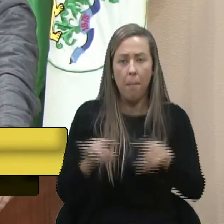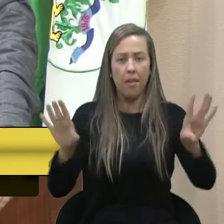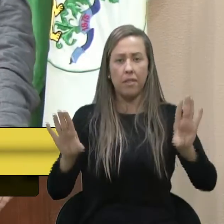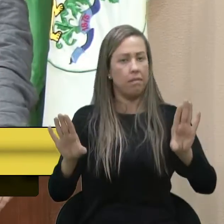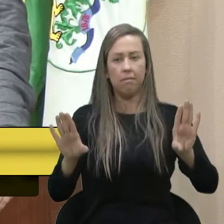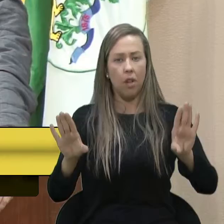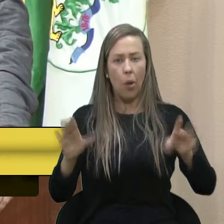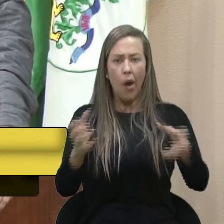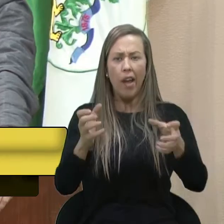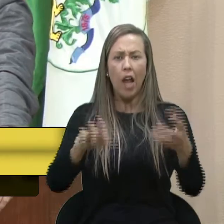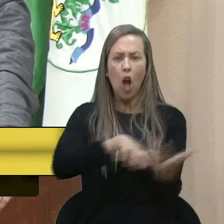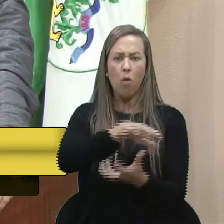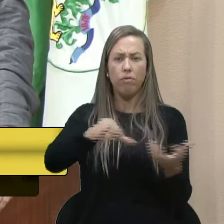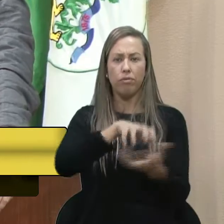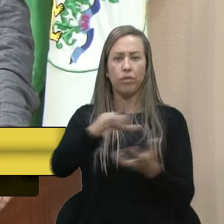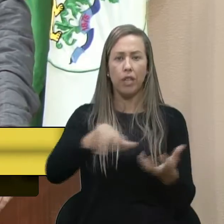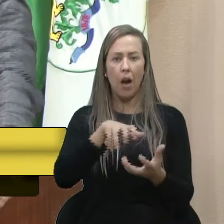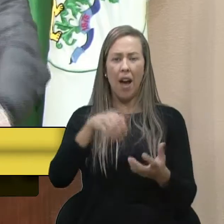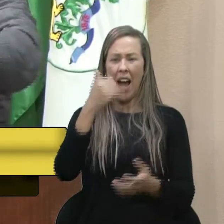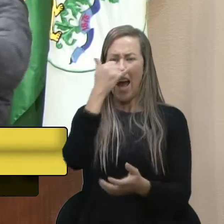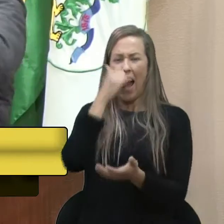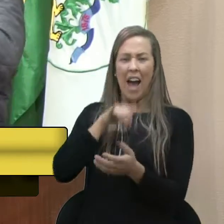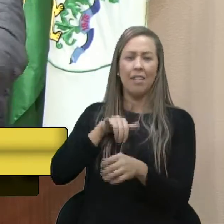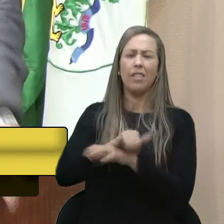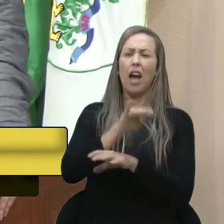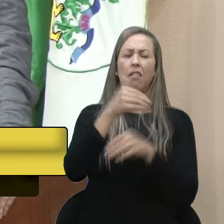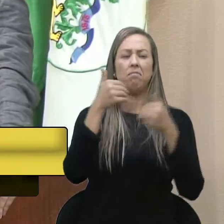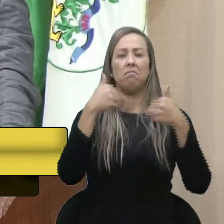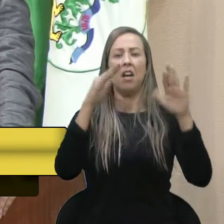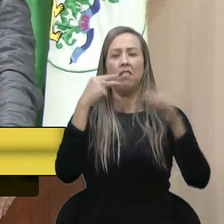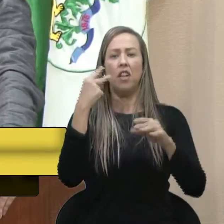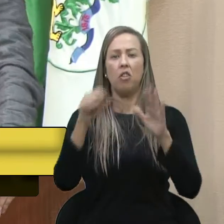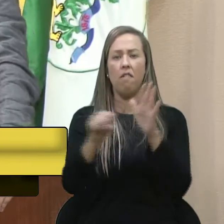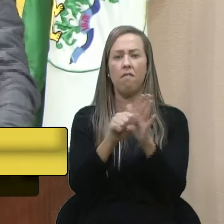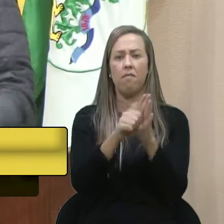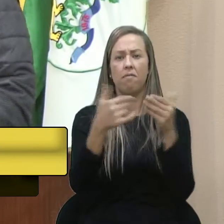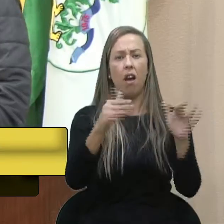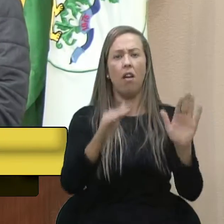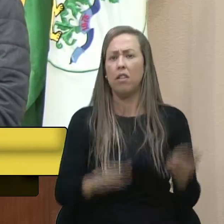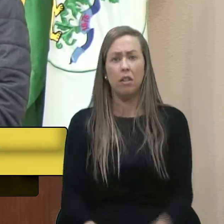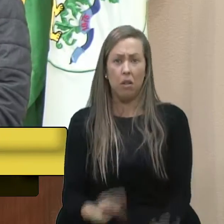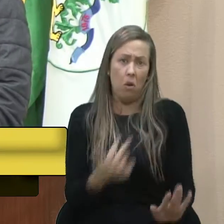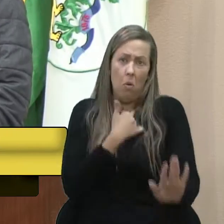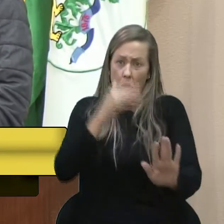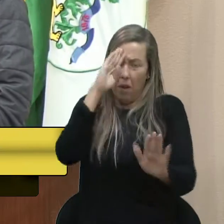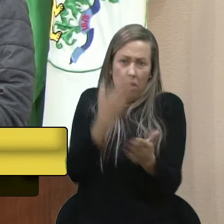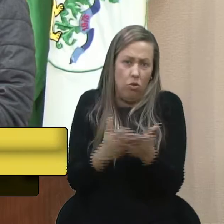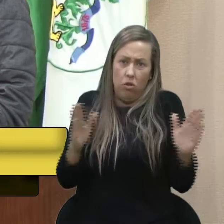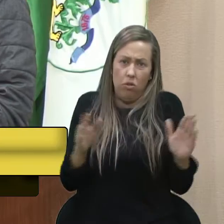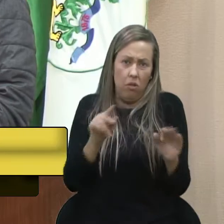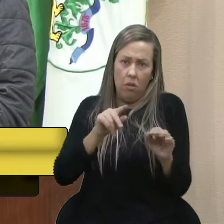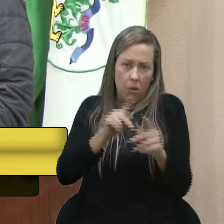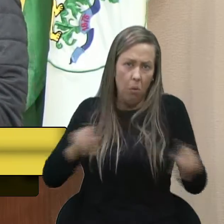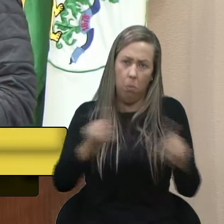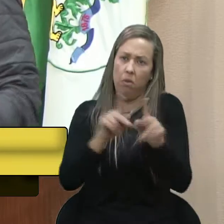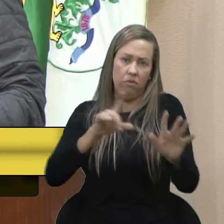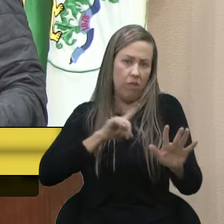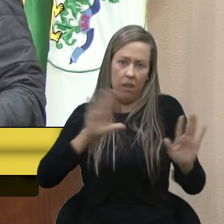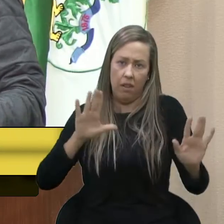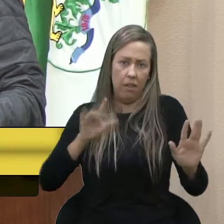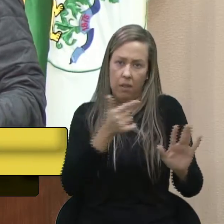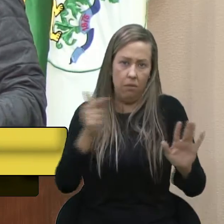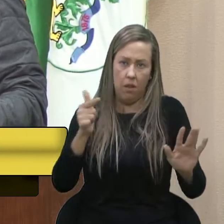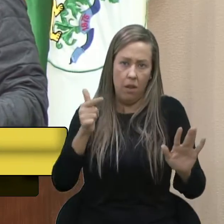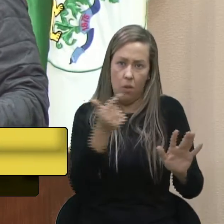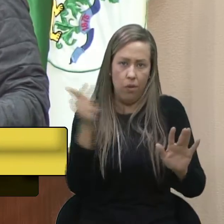eles querem o tendel. Azar dos vereadores, tem que se ferrar os vereadores. Só pode ser essa visão que esse povo tem. Não tem outra